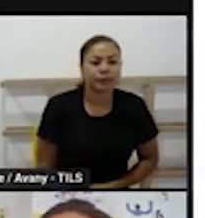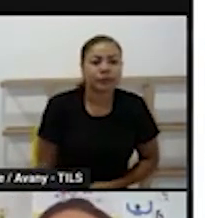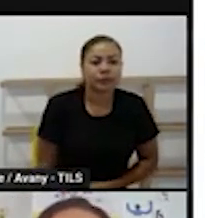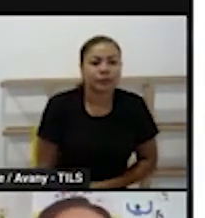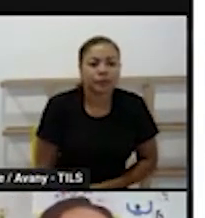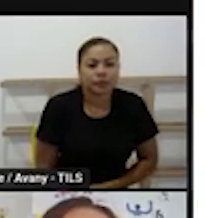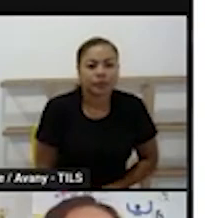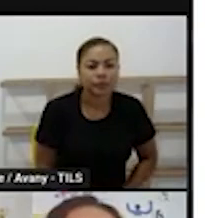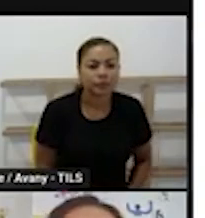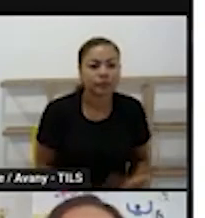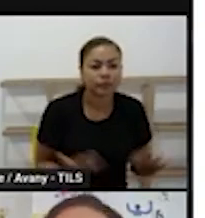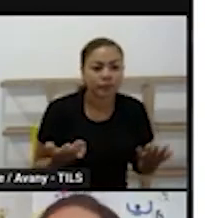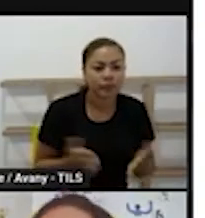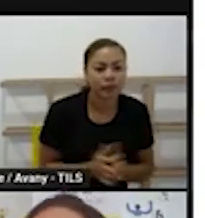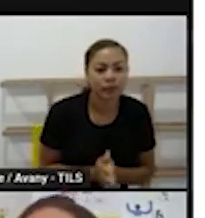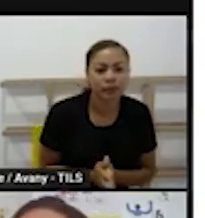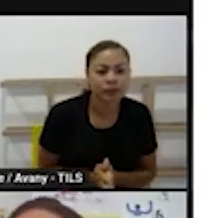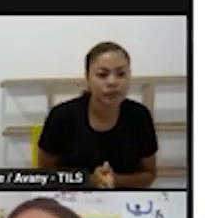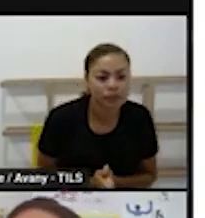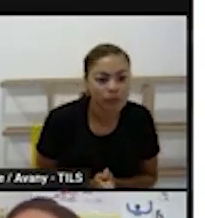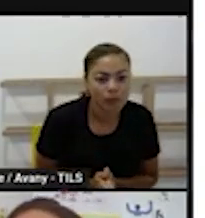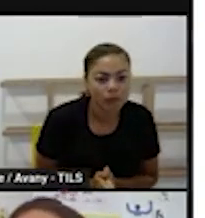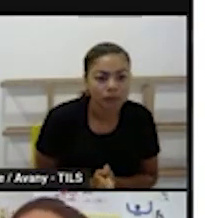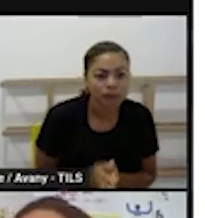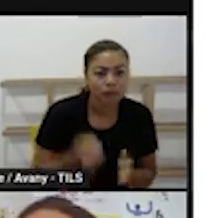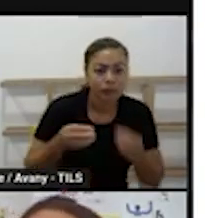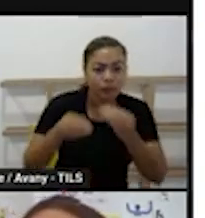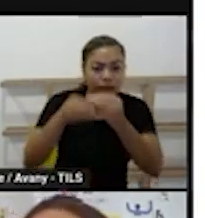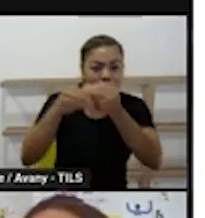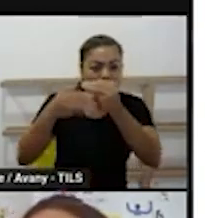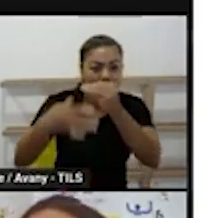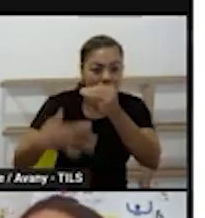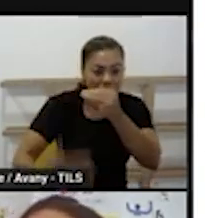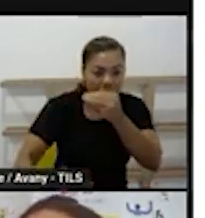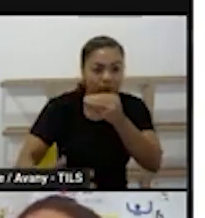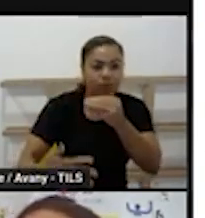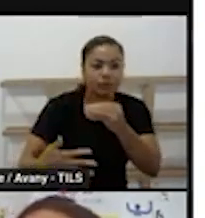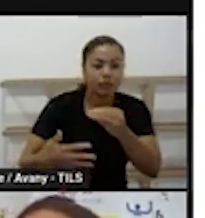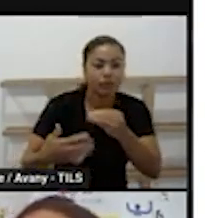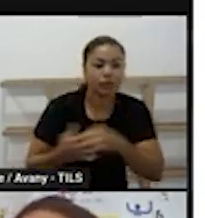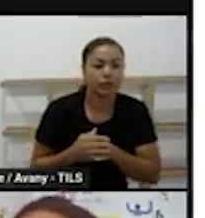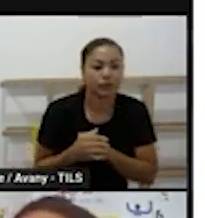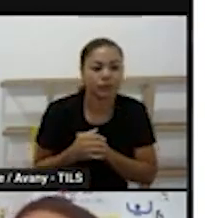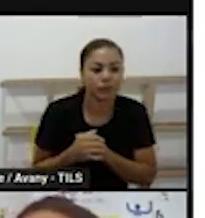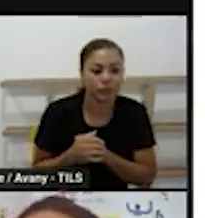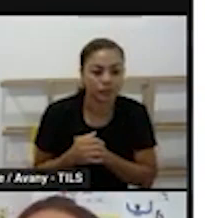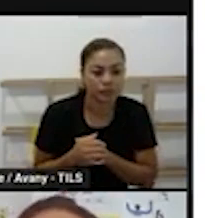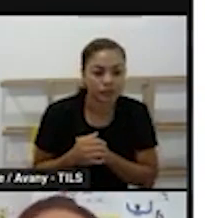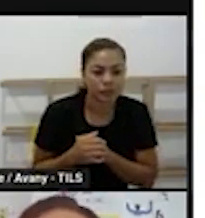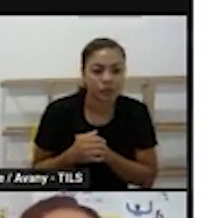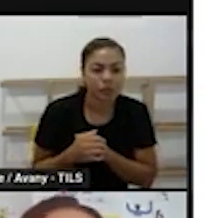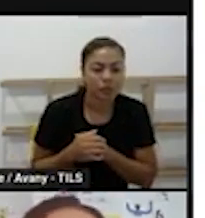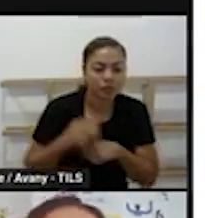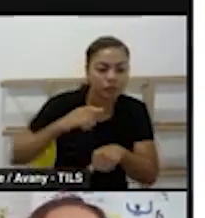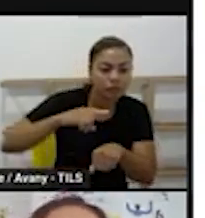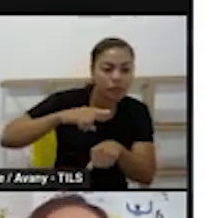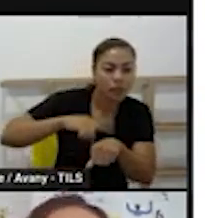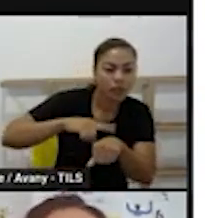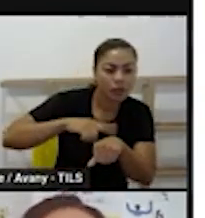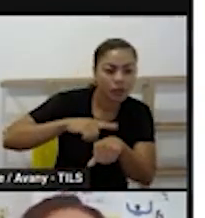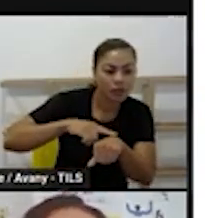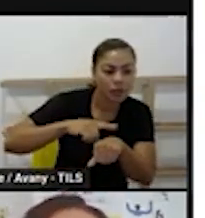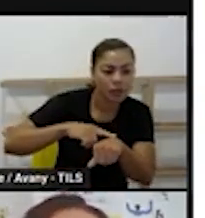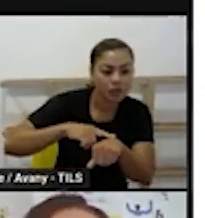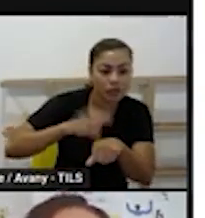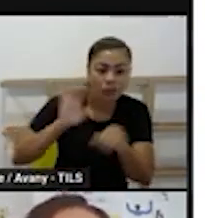e aí o pessoal que está me dizendo aqui no chat que trabalha com grupo 4 e grupo 5 juntos em classes não é